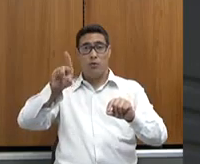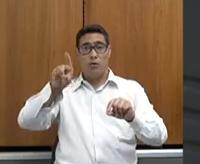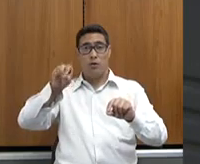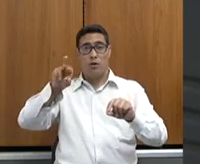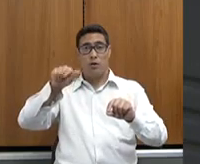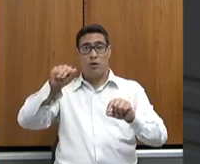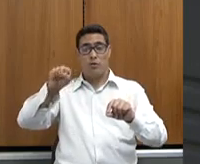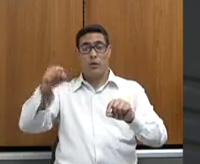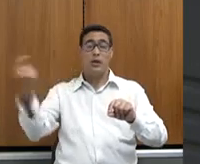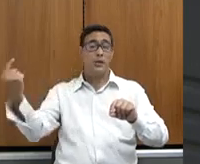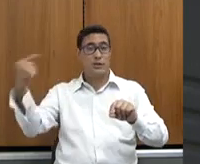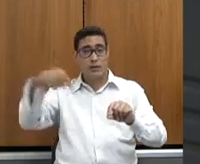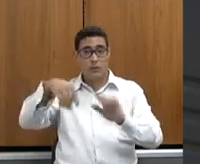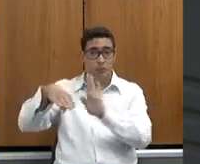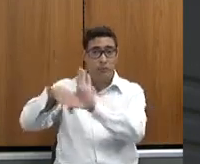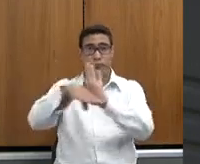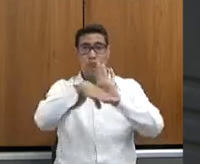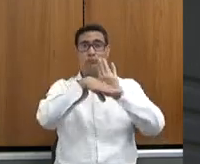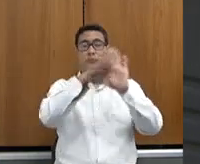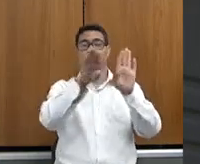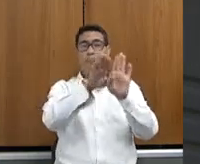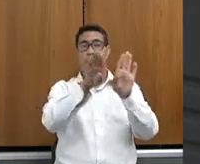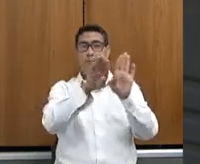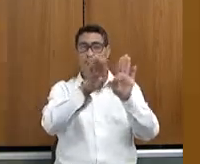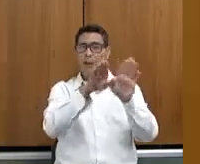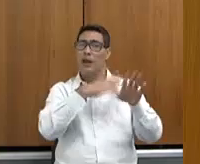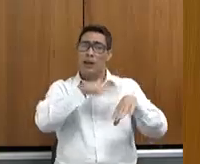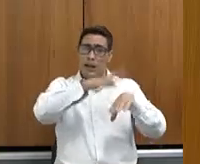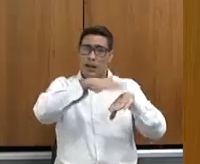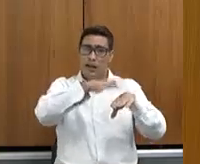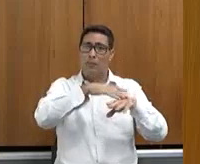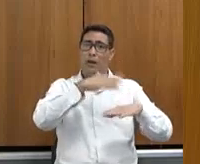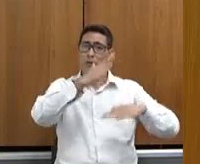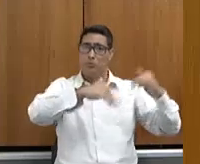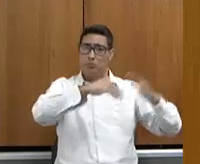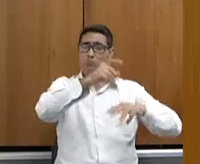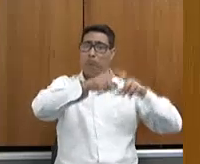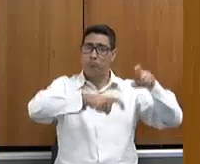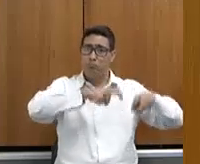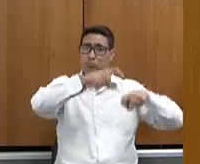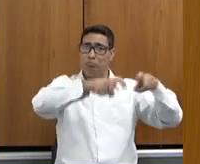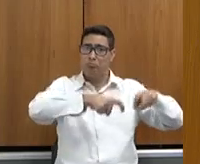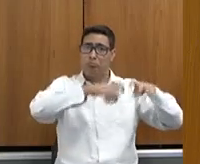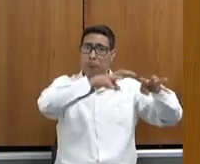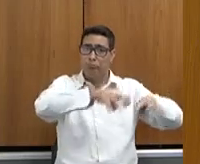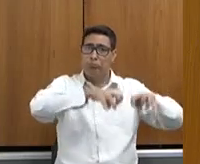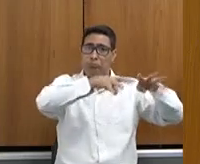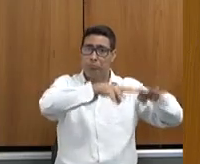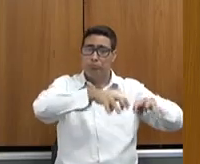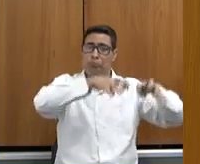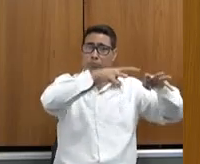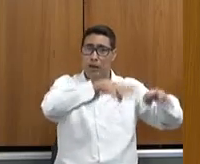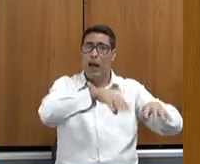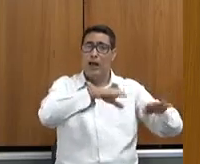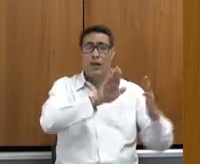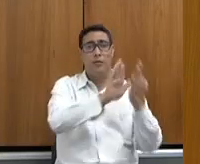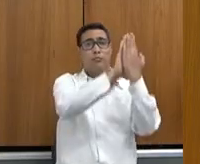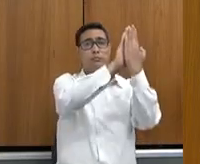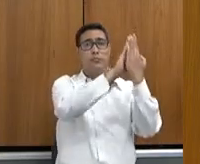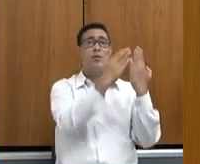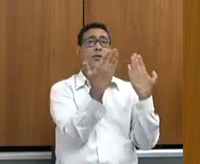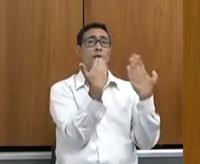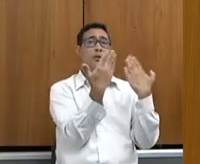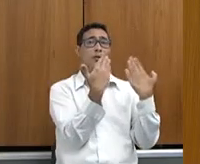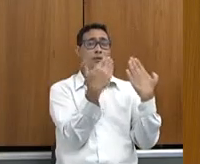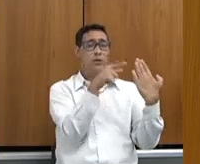e o produtor começar, é igual o deputado Arantes, adubar pastagem. Você conversa com o produtor para adubar pastagem, o cara está